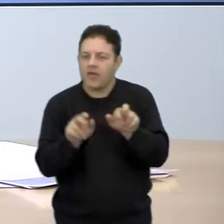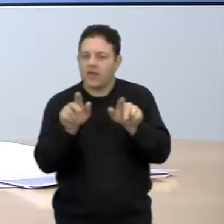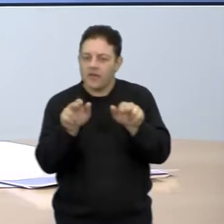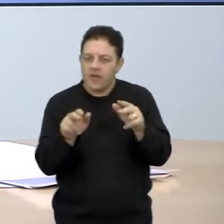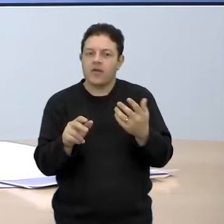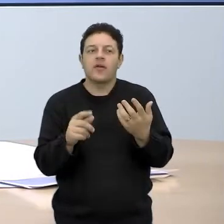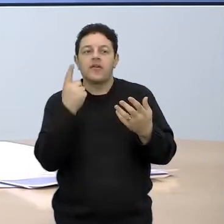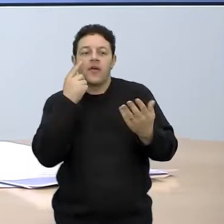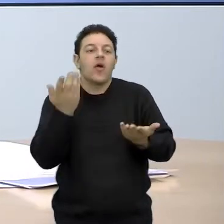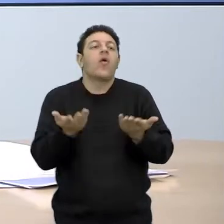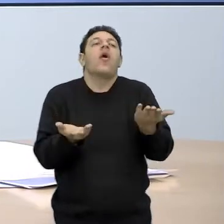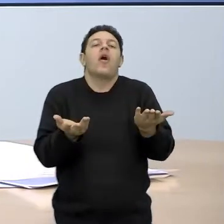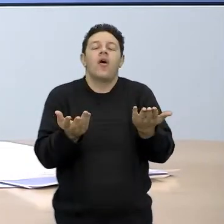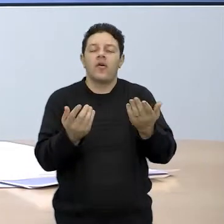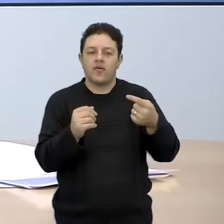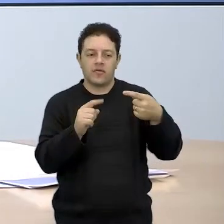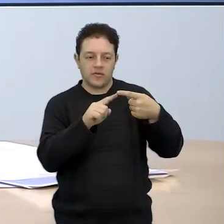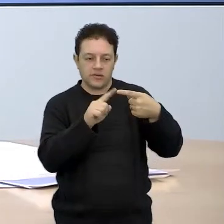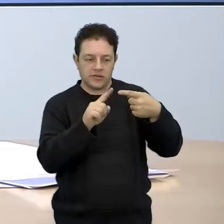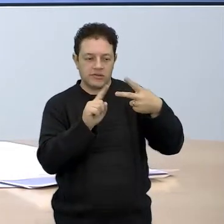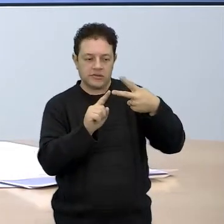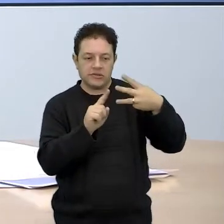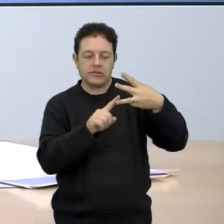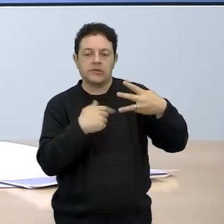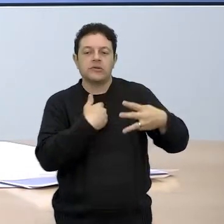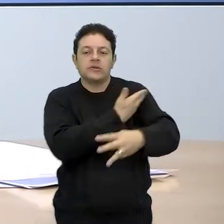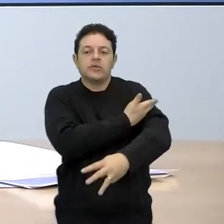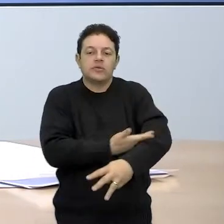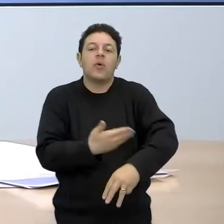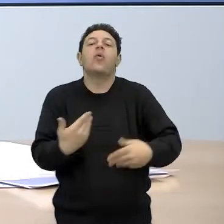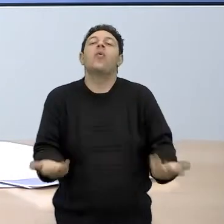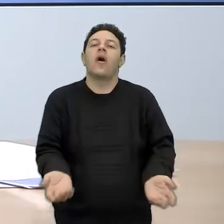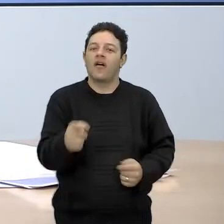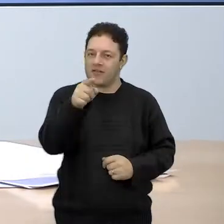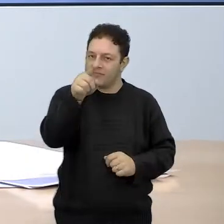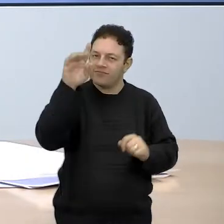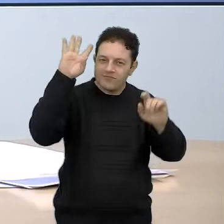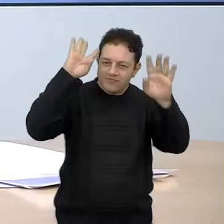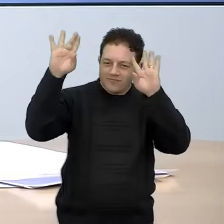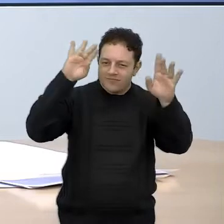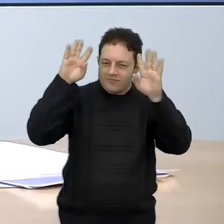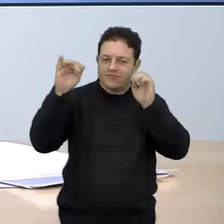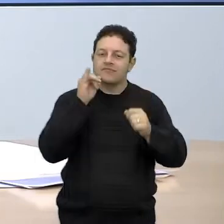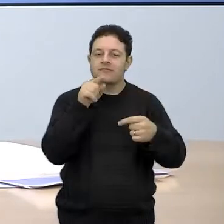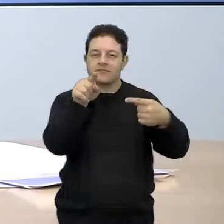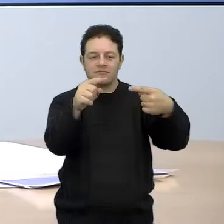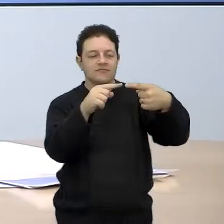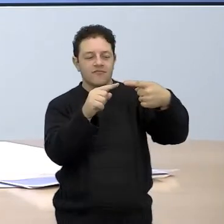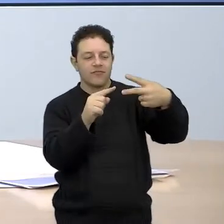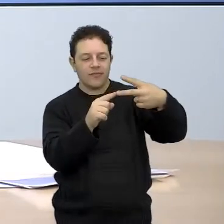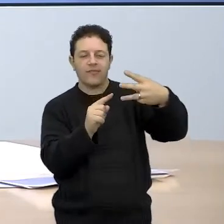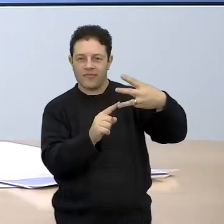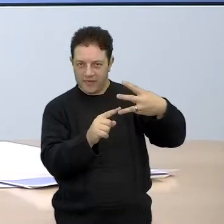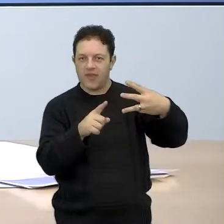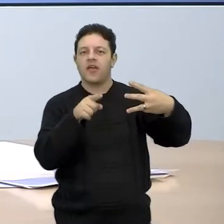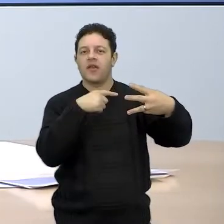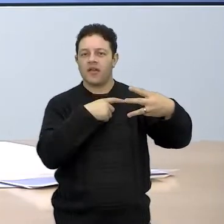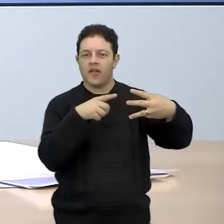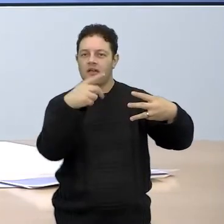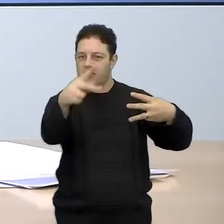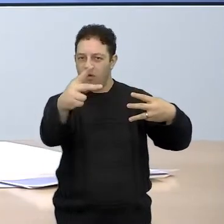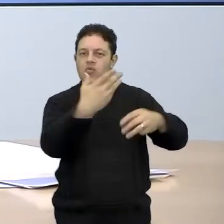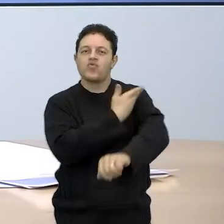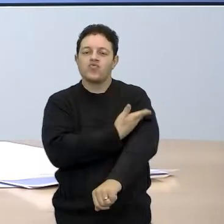Qual o tamanho desse risco a gente consegue assumir? E aí eu gostaria que vocês pensassem aí. Qual tipo de perfil eu tenho?